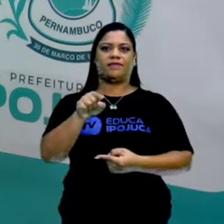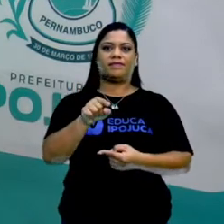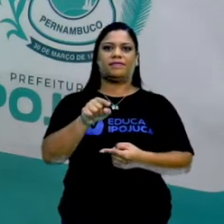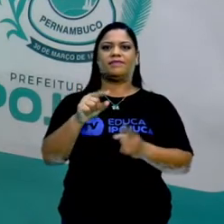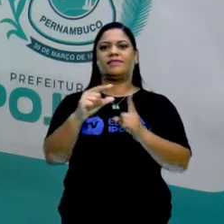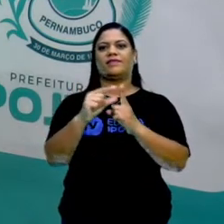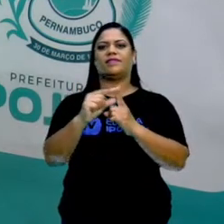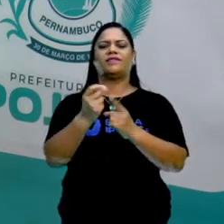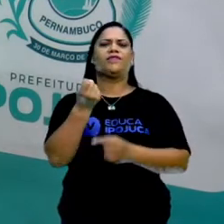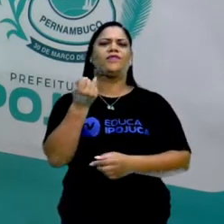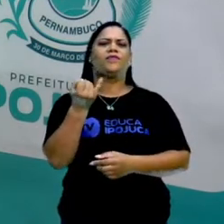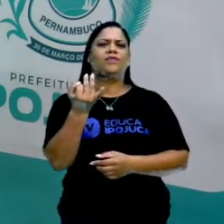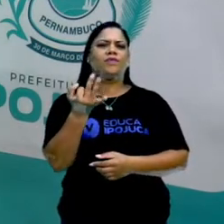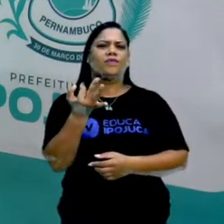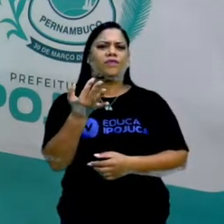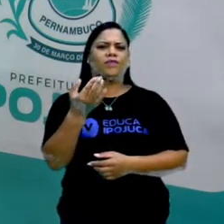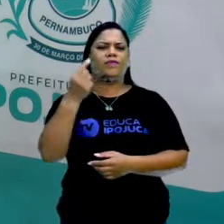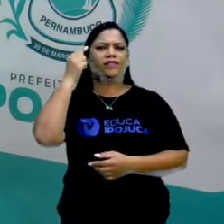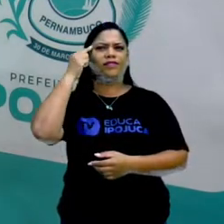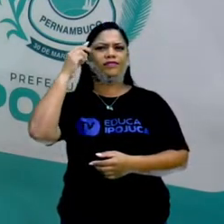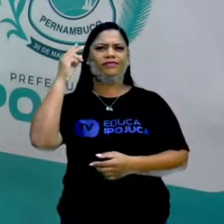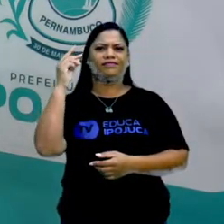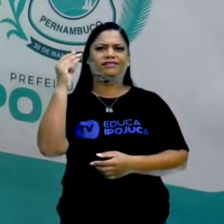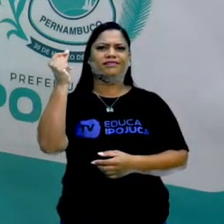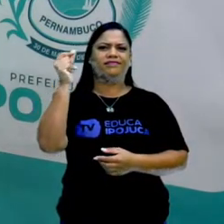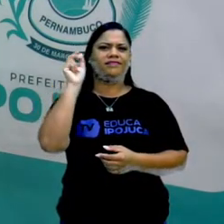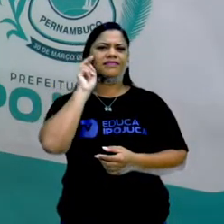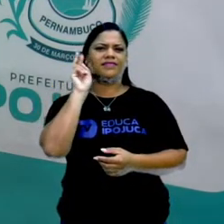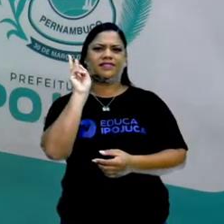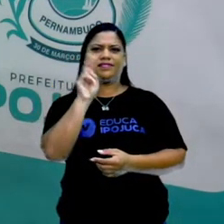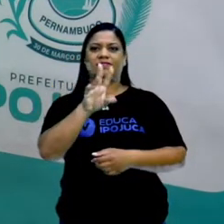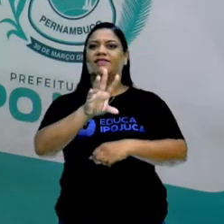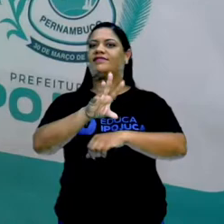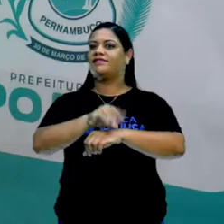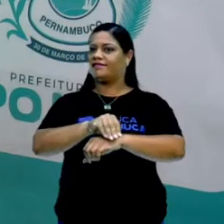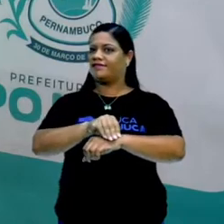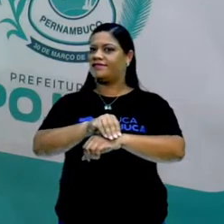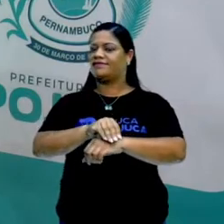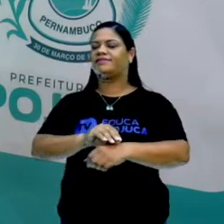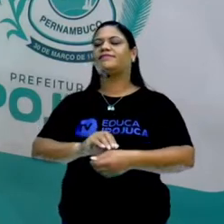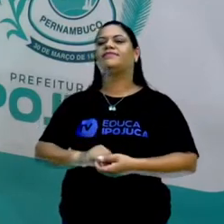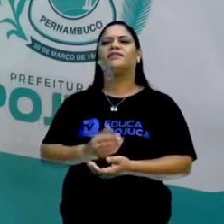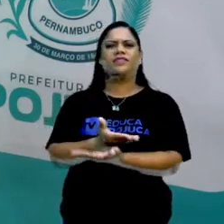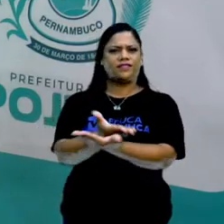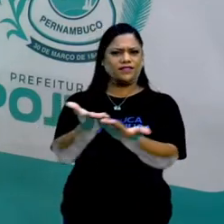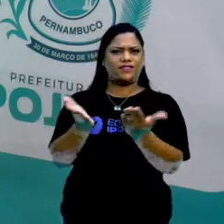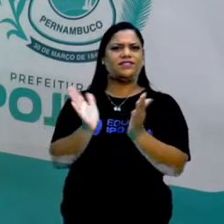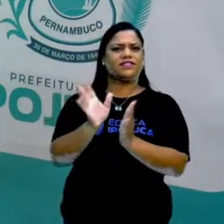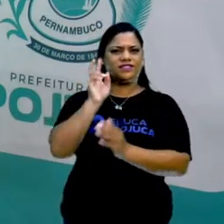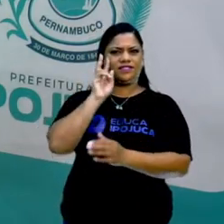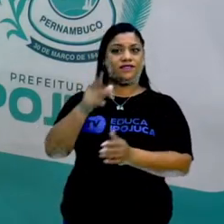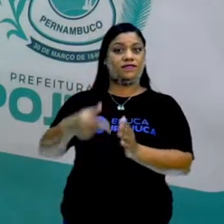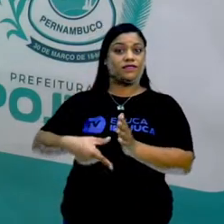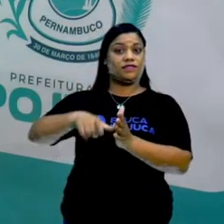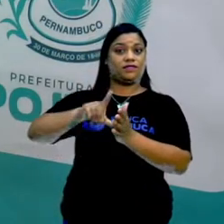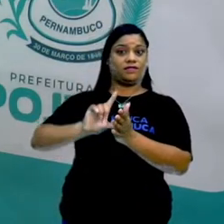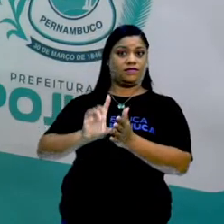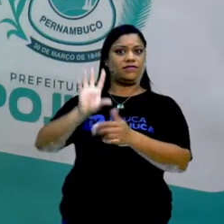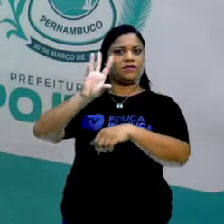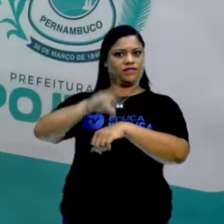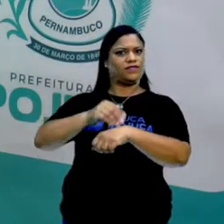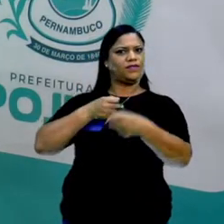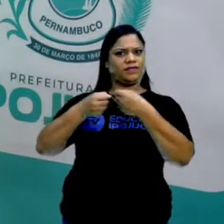ideias nos vem à mente a partir da leitura dessas imagens? Então, você já tinha visto antes uma foto